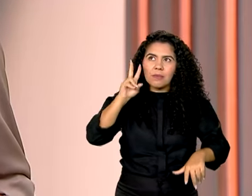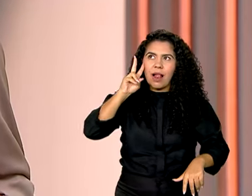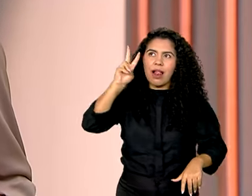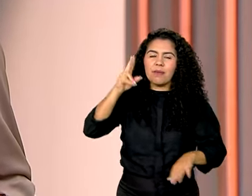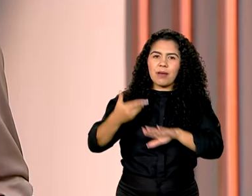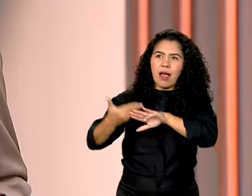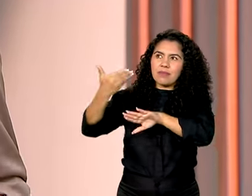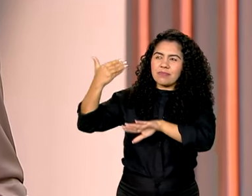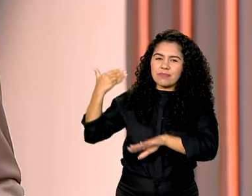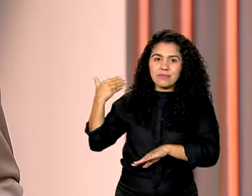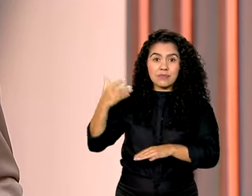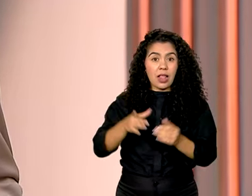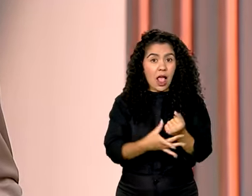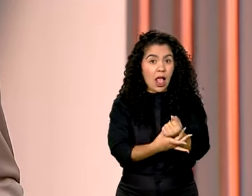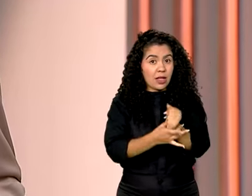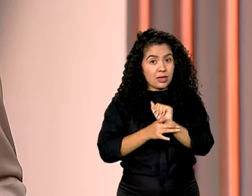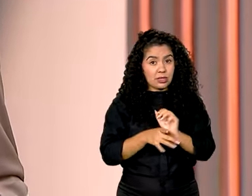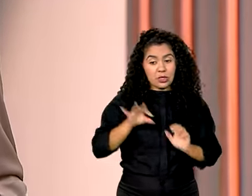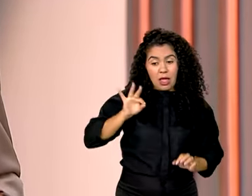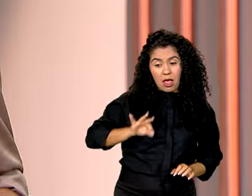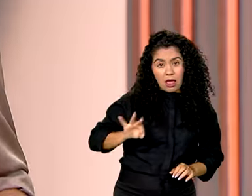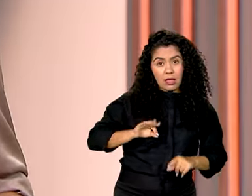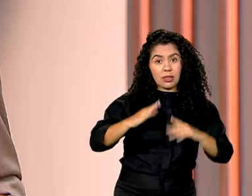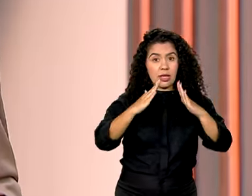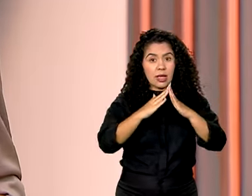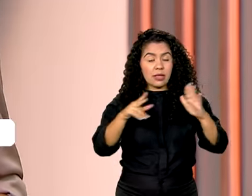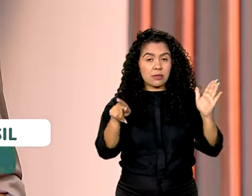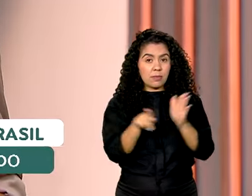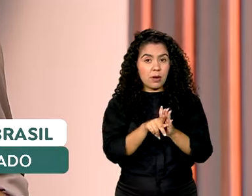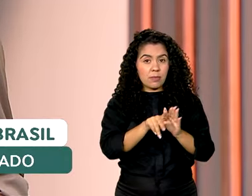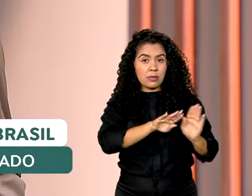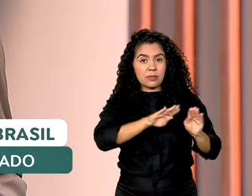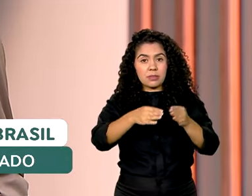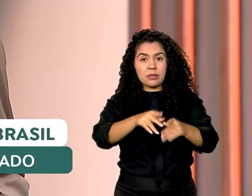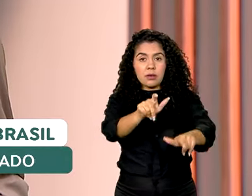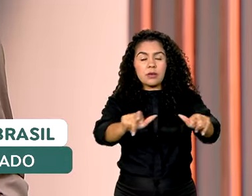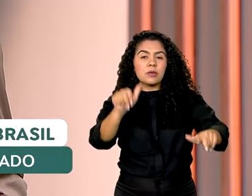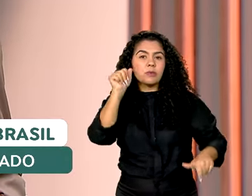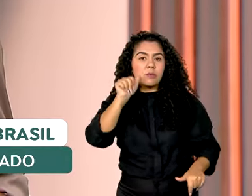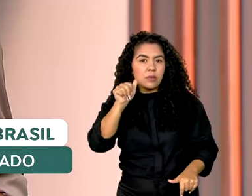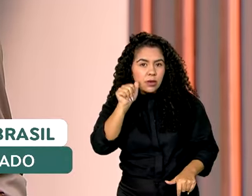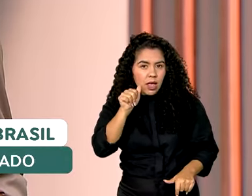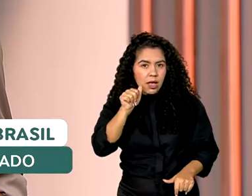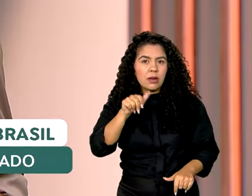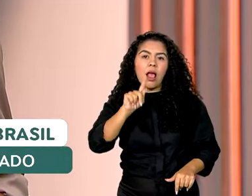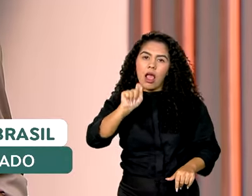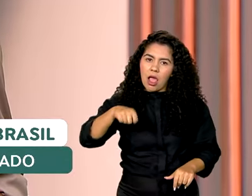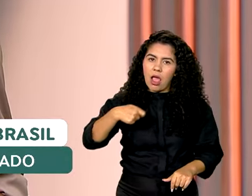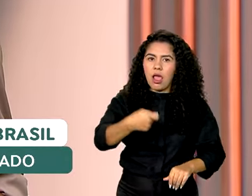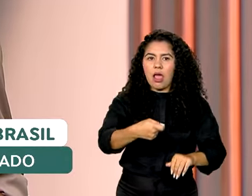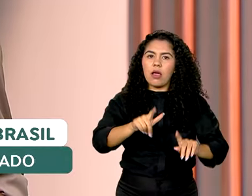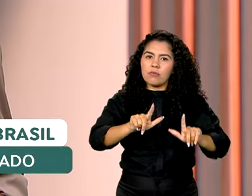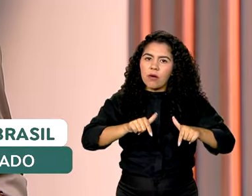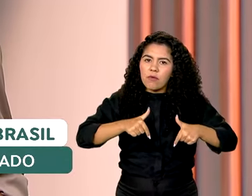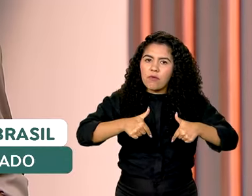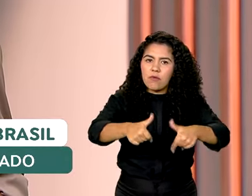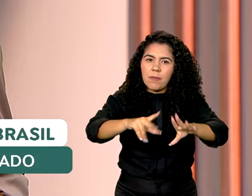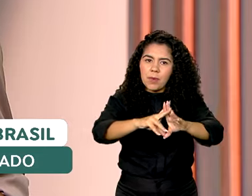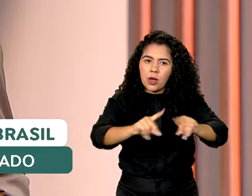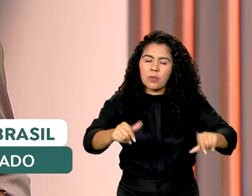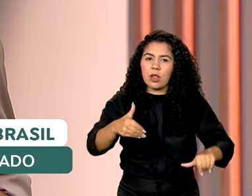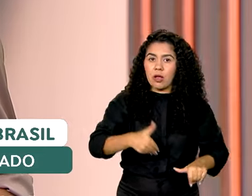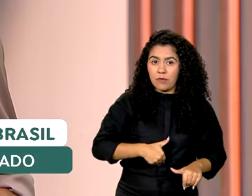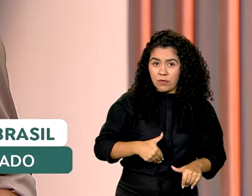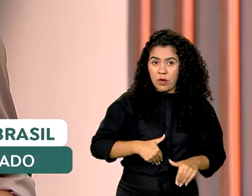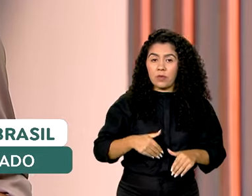Garantir renda e moradia às mulheres é uma das formas de combate à fome, segundo a Organização das Nações Unidas, a